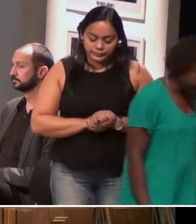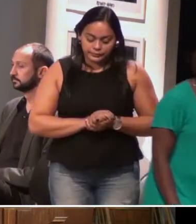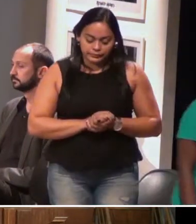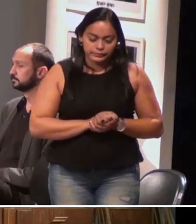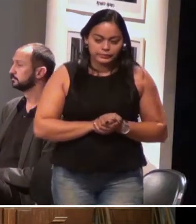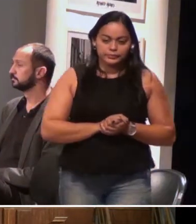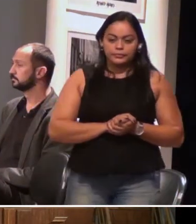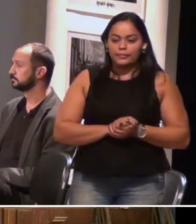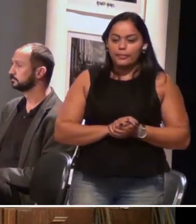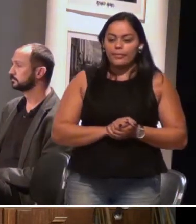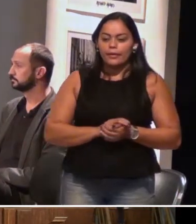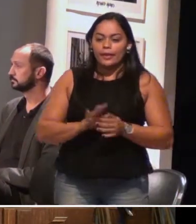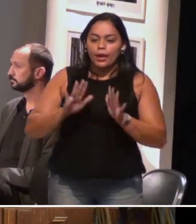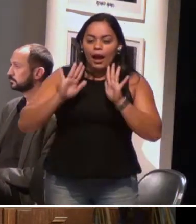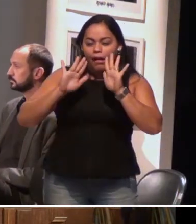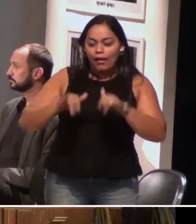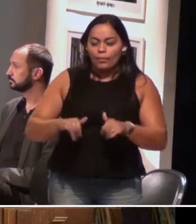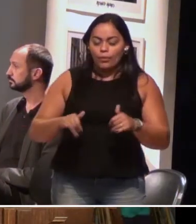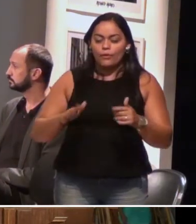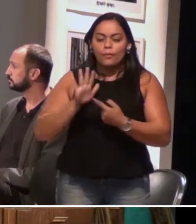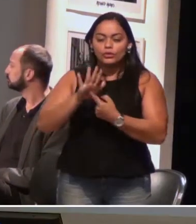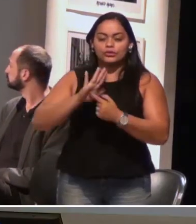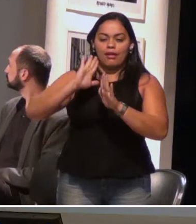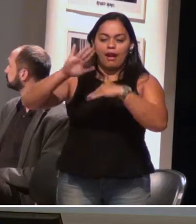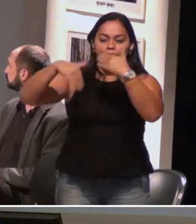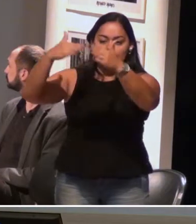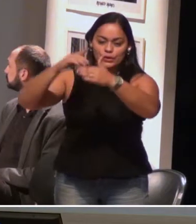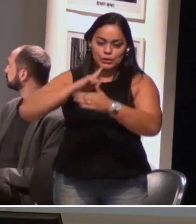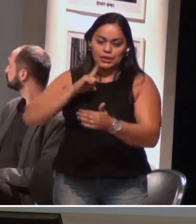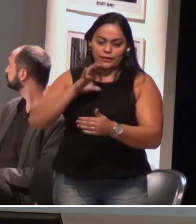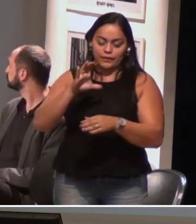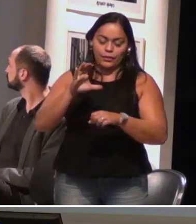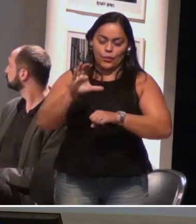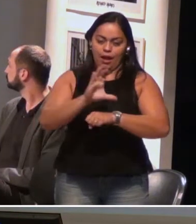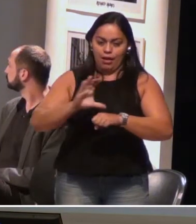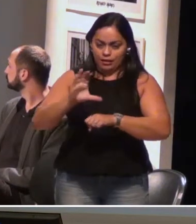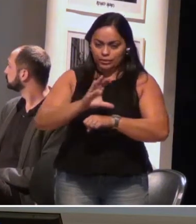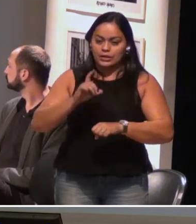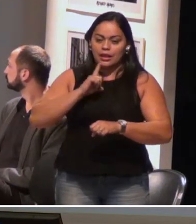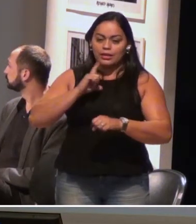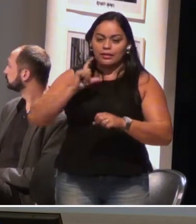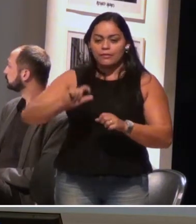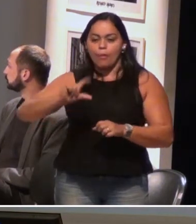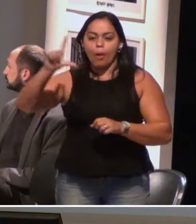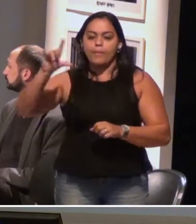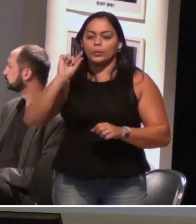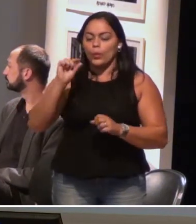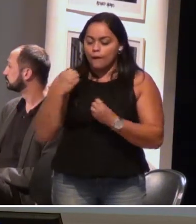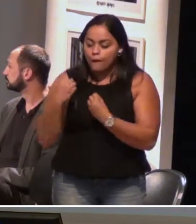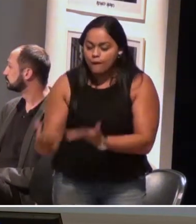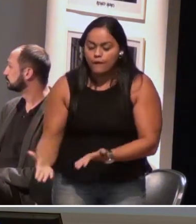E, como acabou, vou fechar com os avanços dos últimos anos. A gente teve um aumento muito grande na oferta da formação